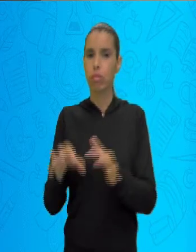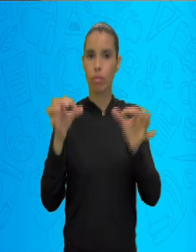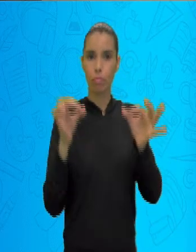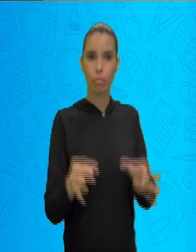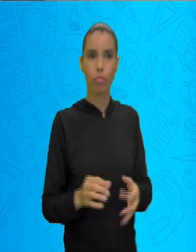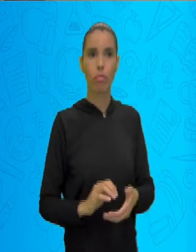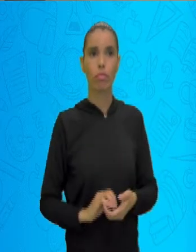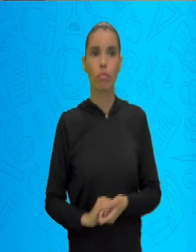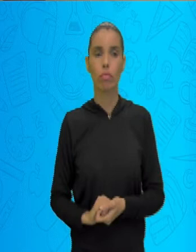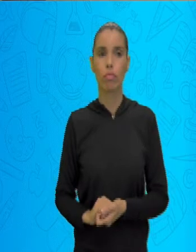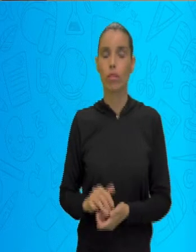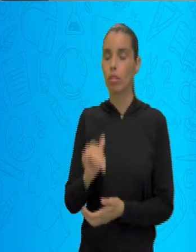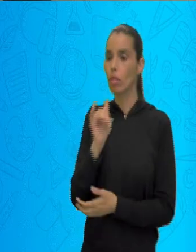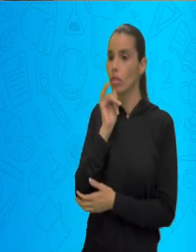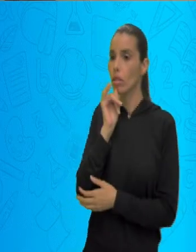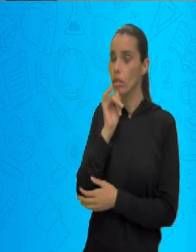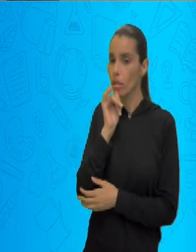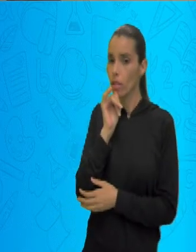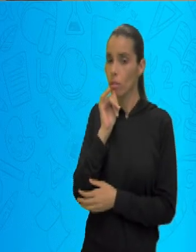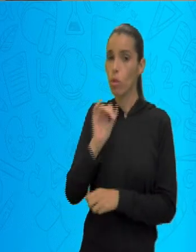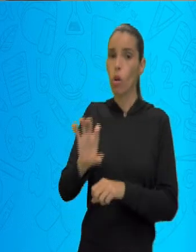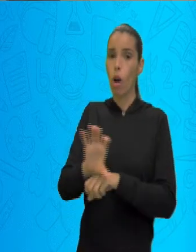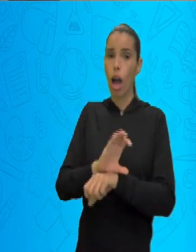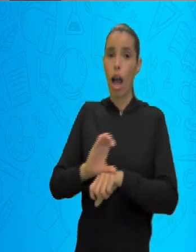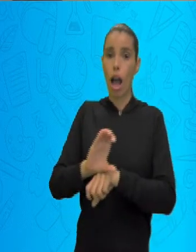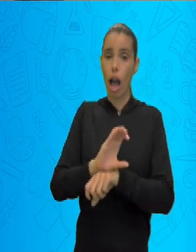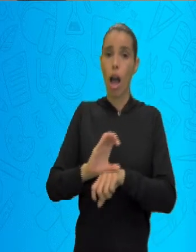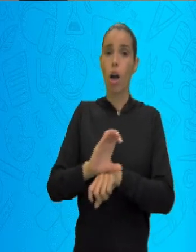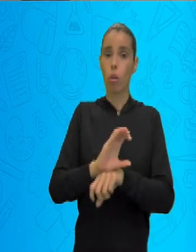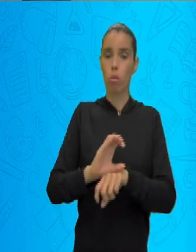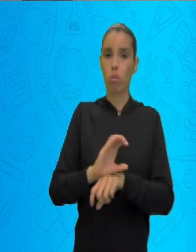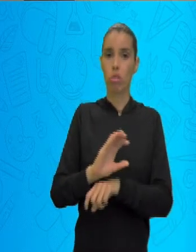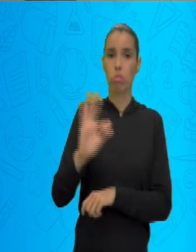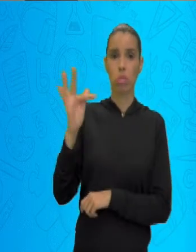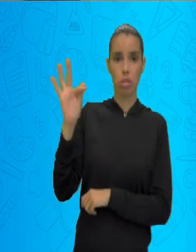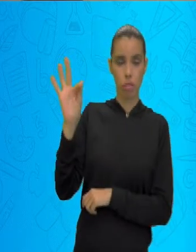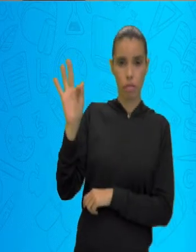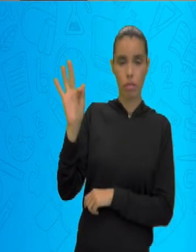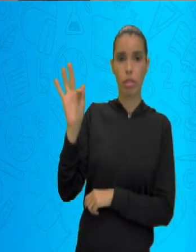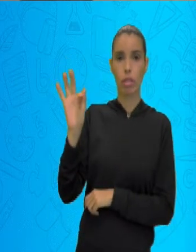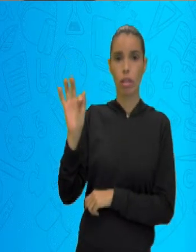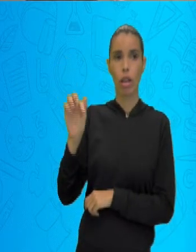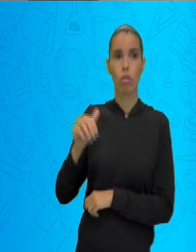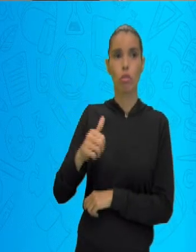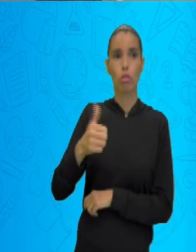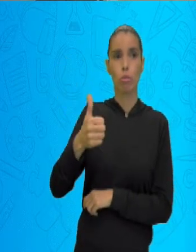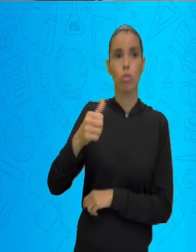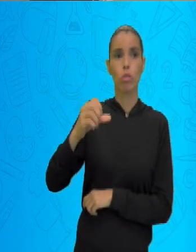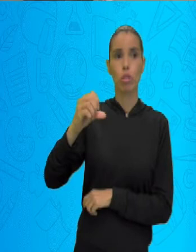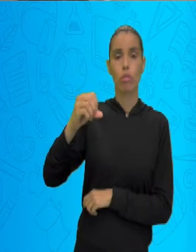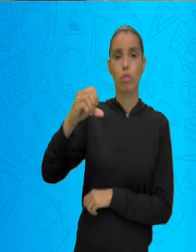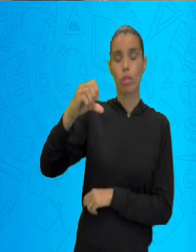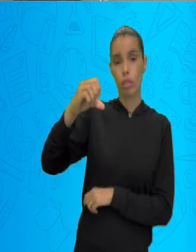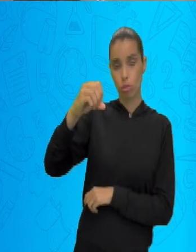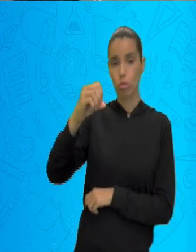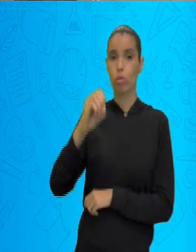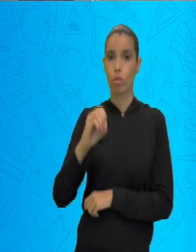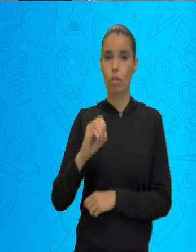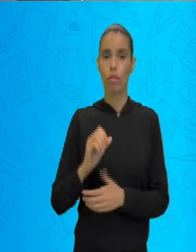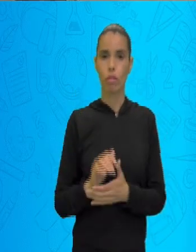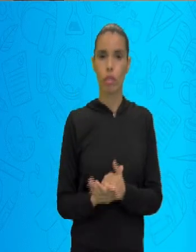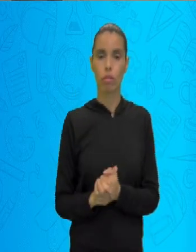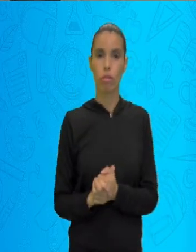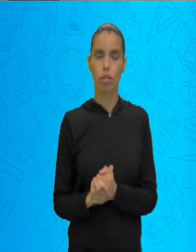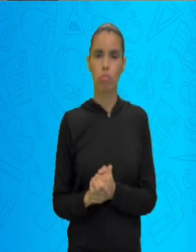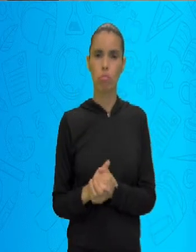1988, ficou definido a divisão estadual brasileira que permanece até os